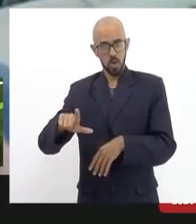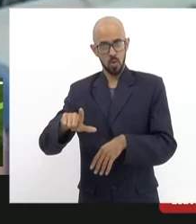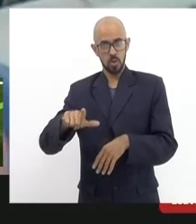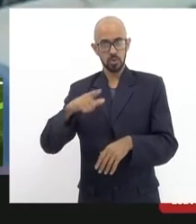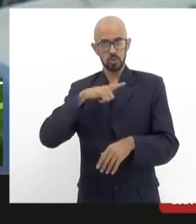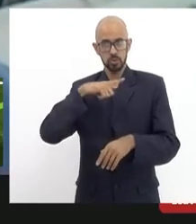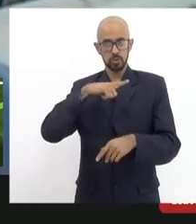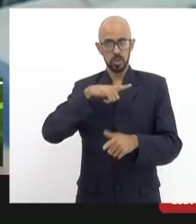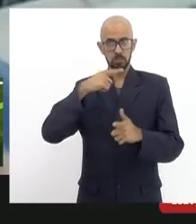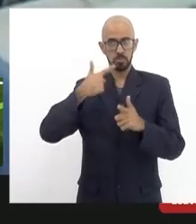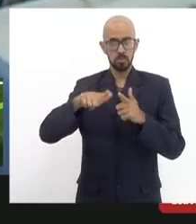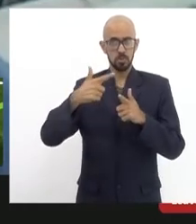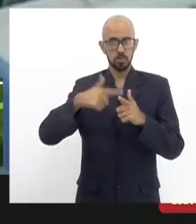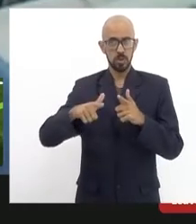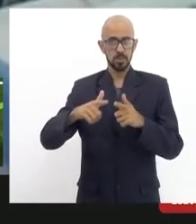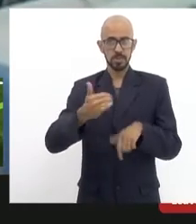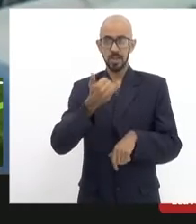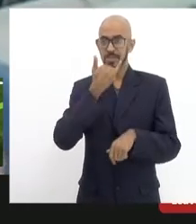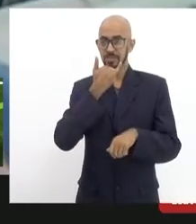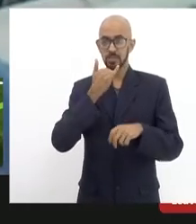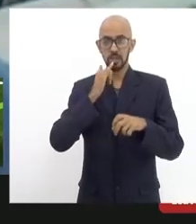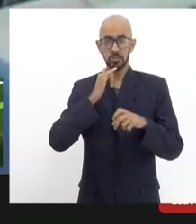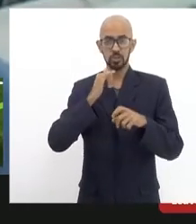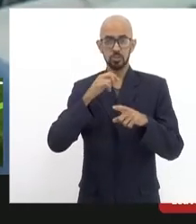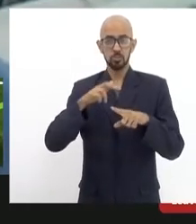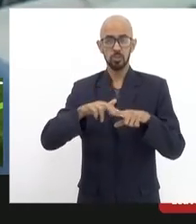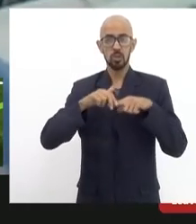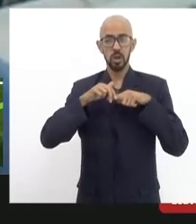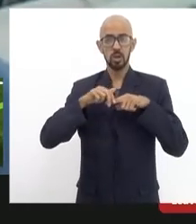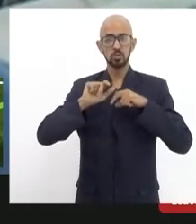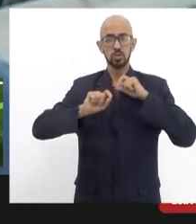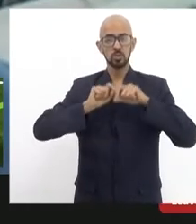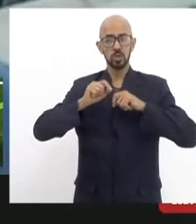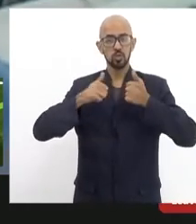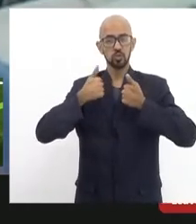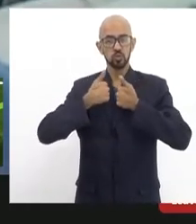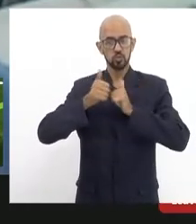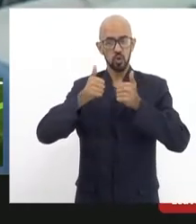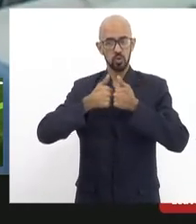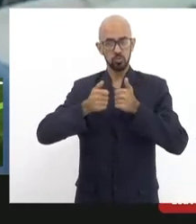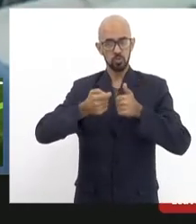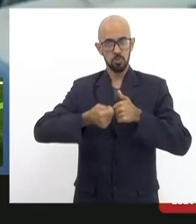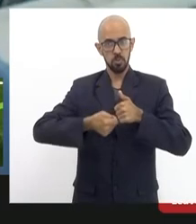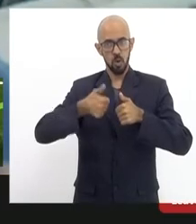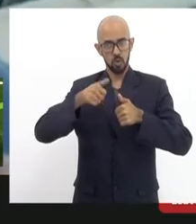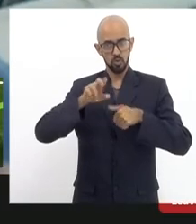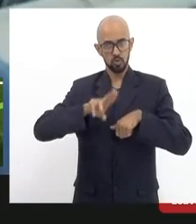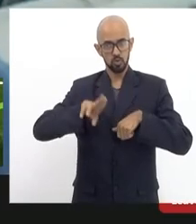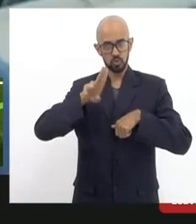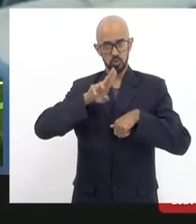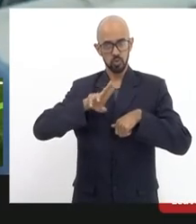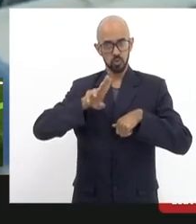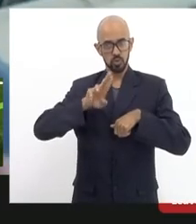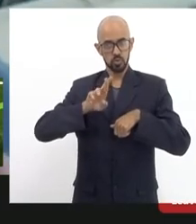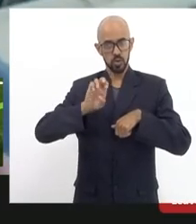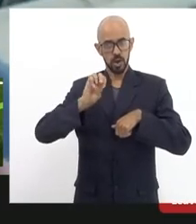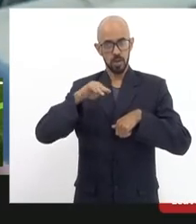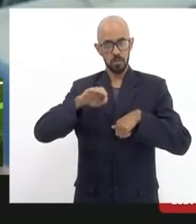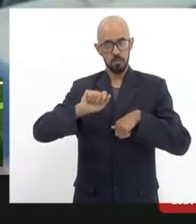problemas seríssimos de acidentes de trânsito os ônibus daqui poucos que circulam nesse ramal